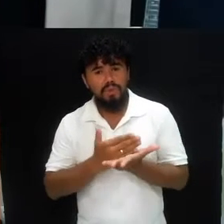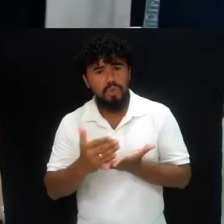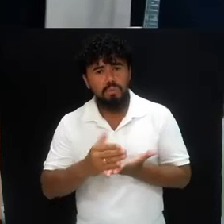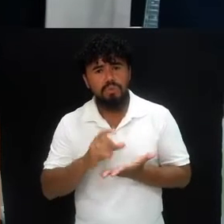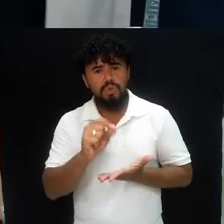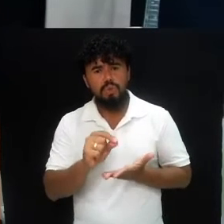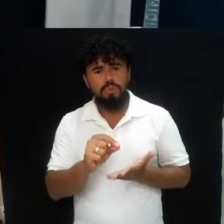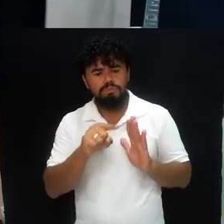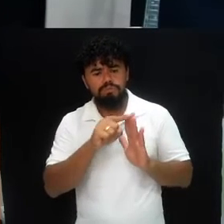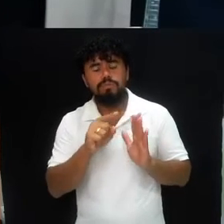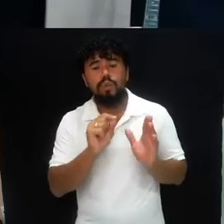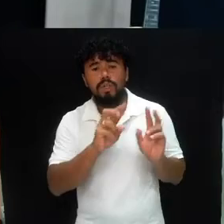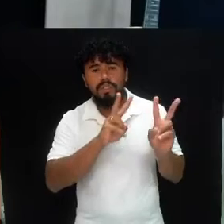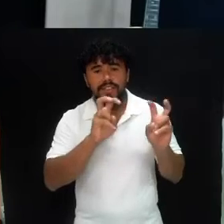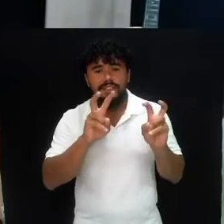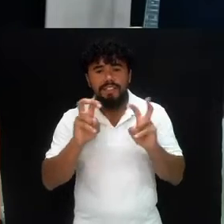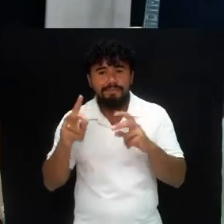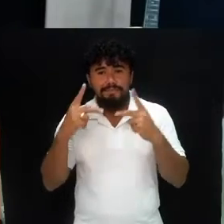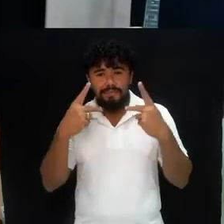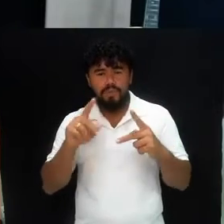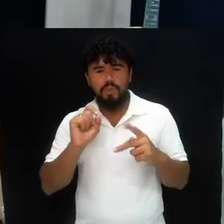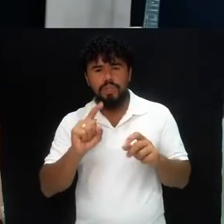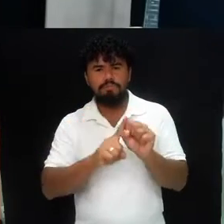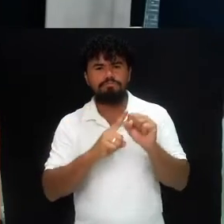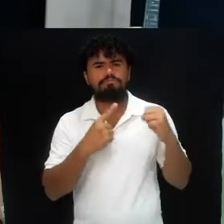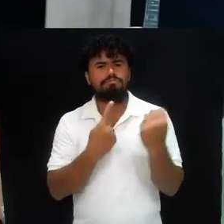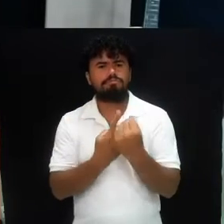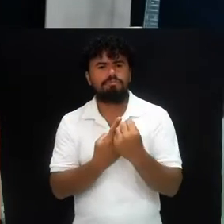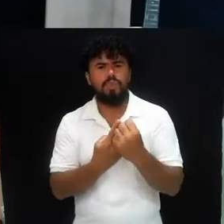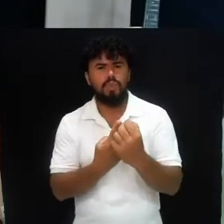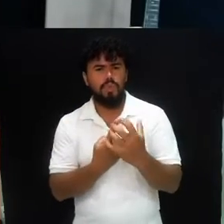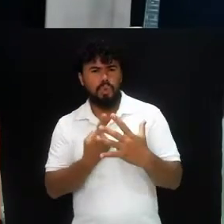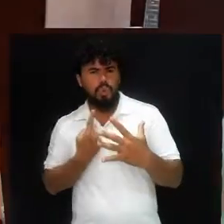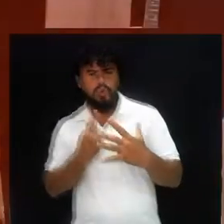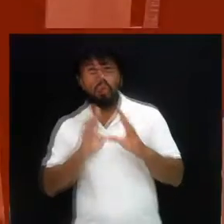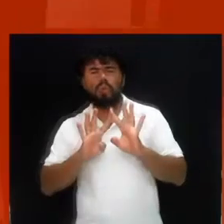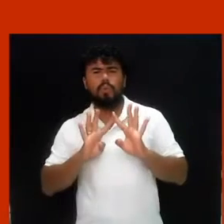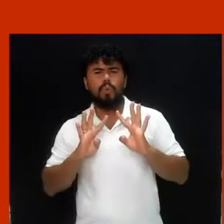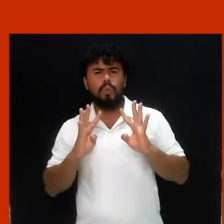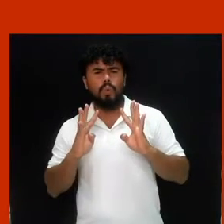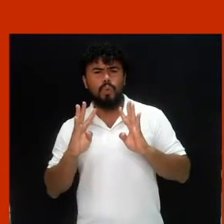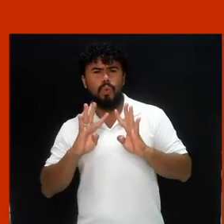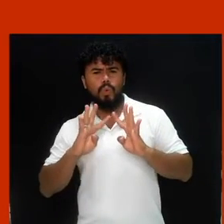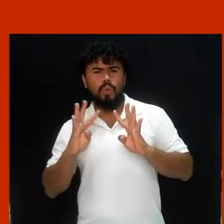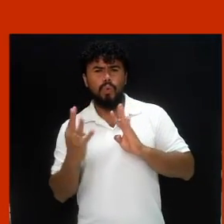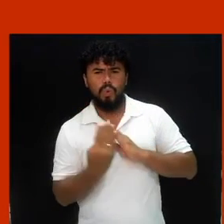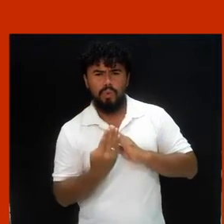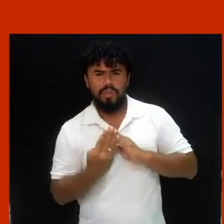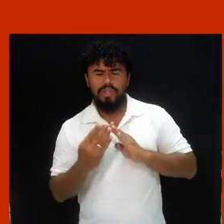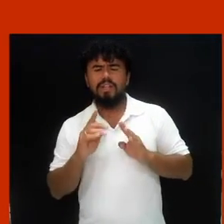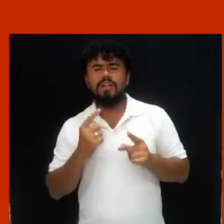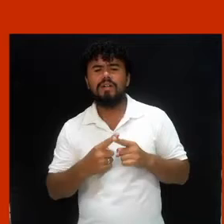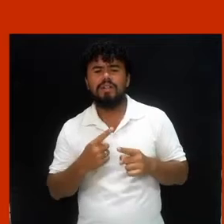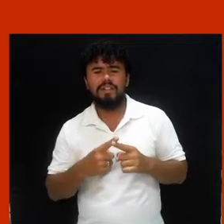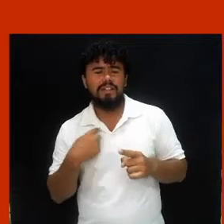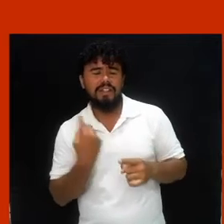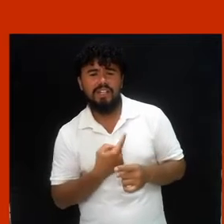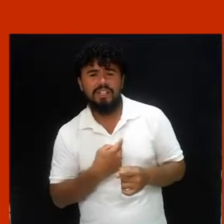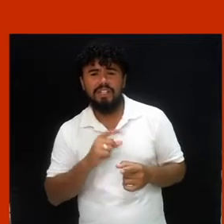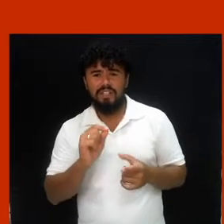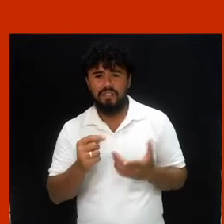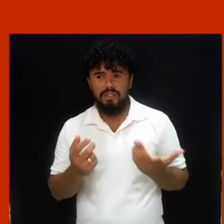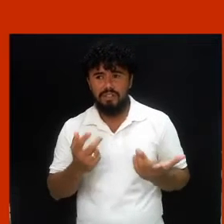série de mensagens intitulada Confinados. Por que a gente vai falar sobre o confinamento, se nós estamos